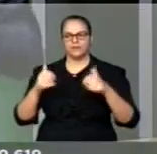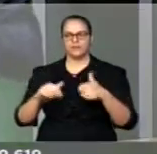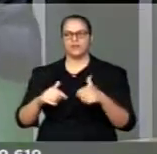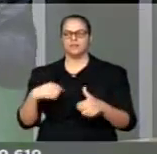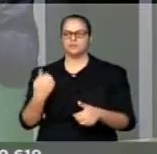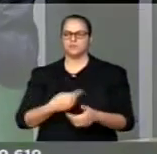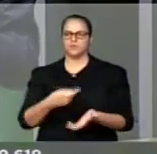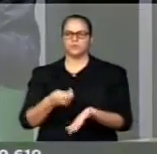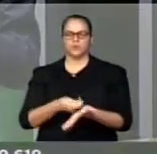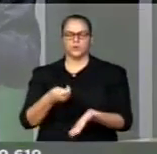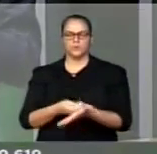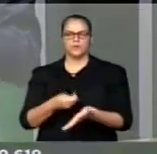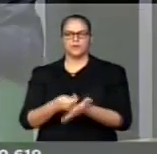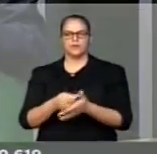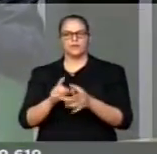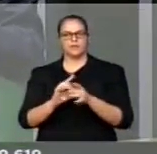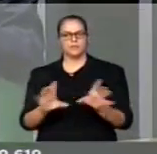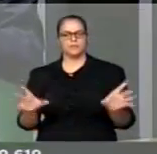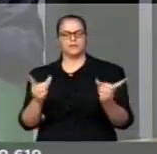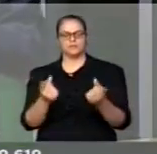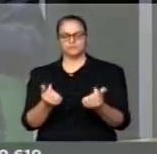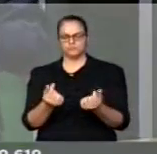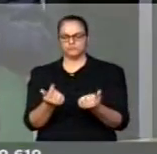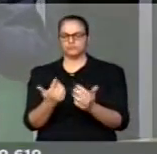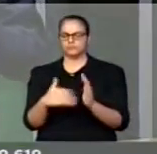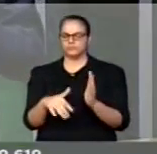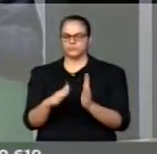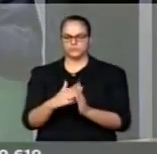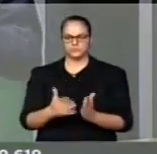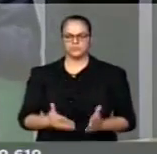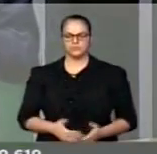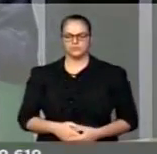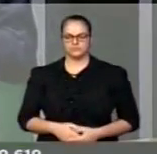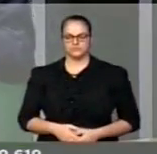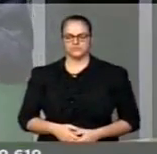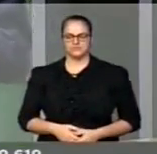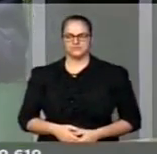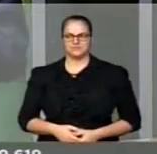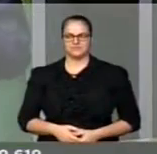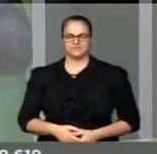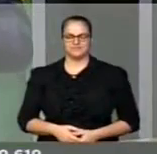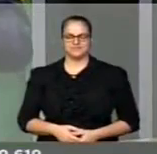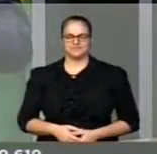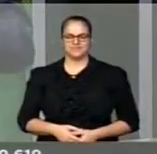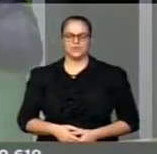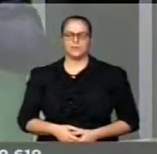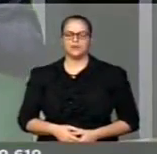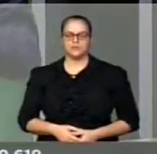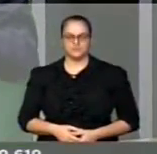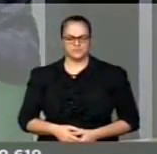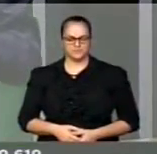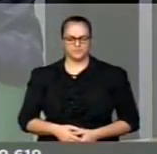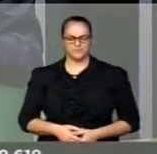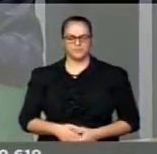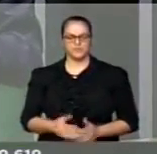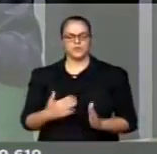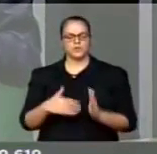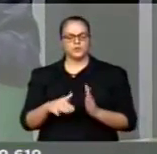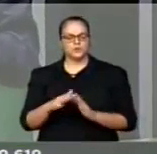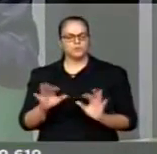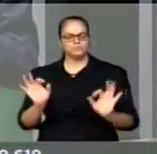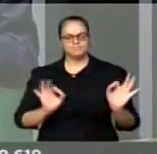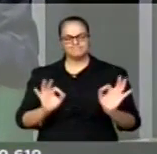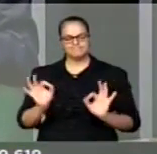liberação dos recursos necessários para exaustos estruturantes, por isso que o Brasil não se desenvolve. Toda essa logística das nossas BR, quer